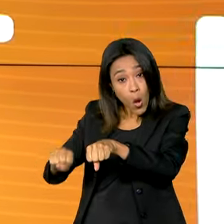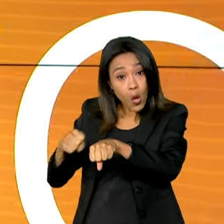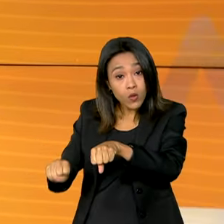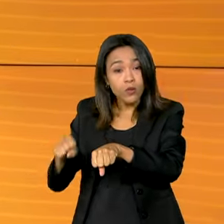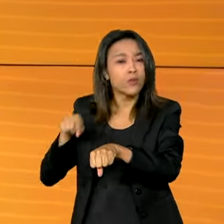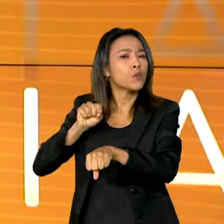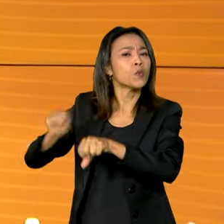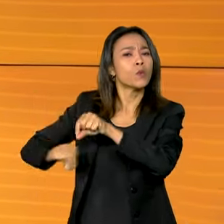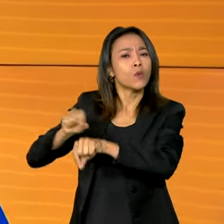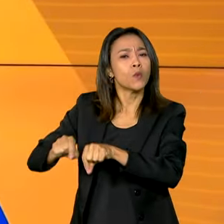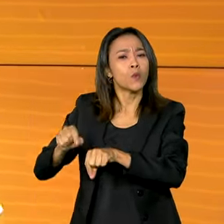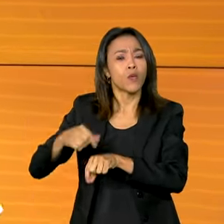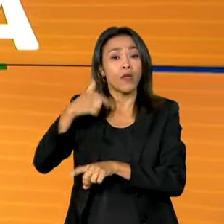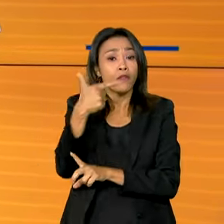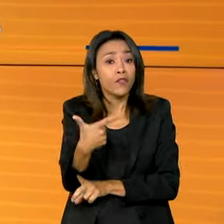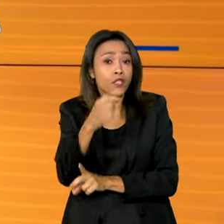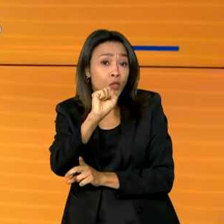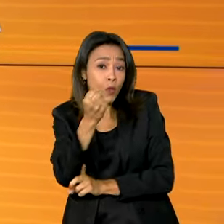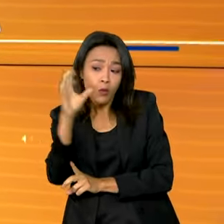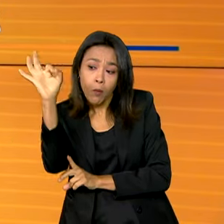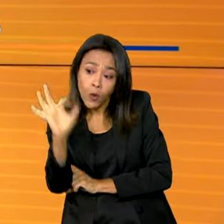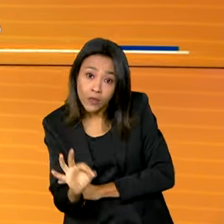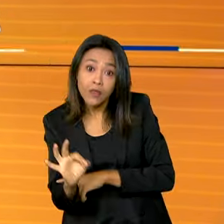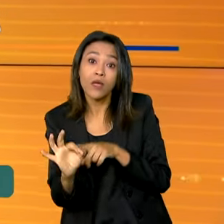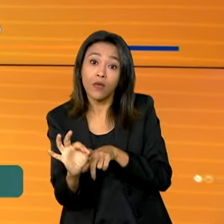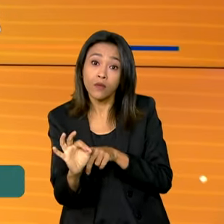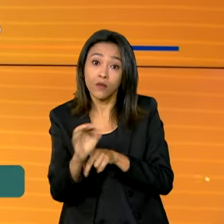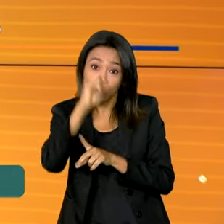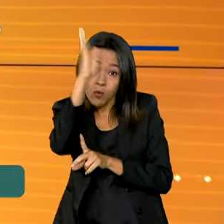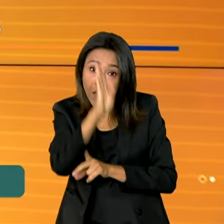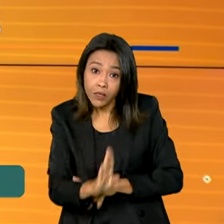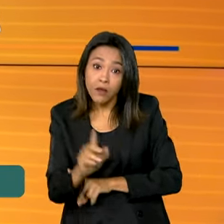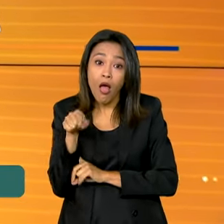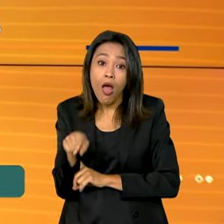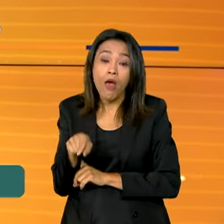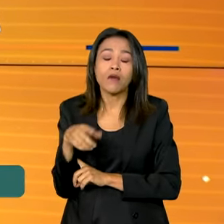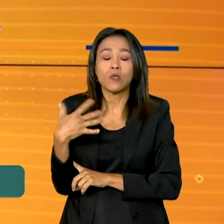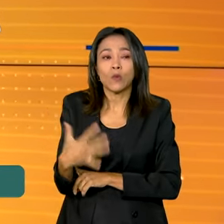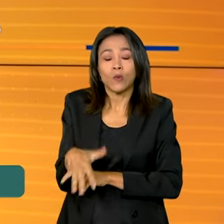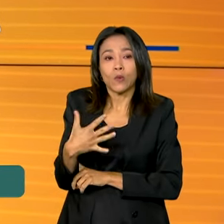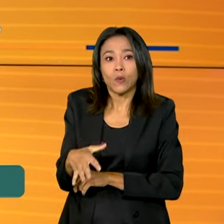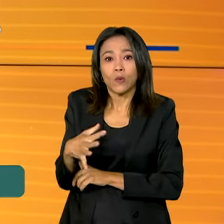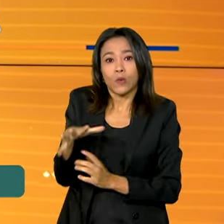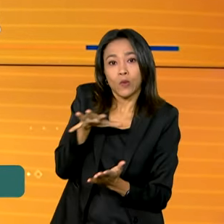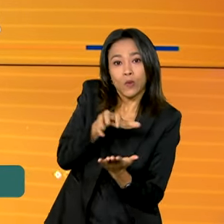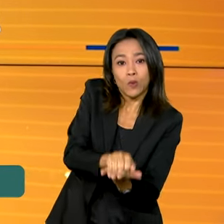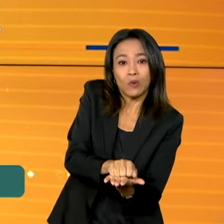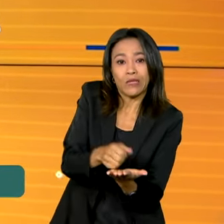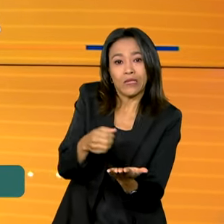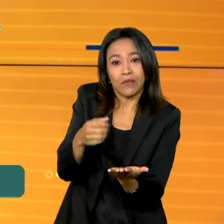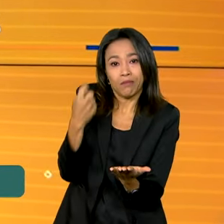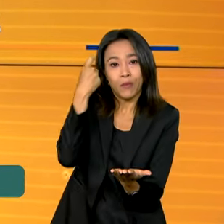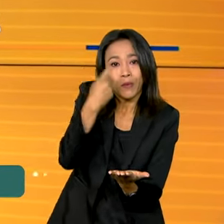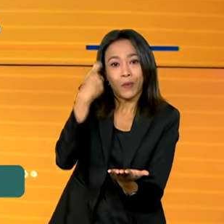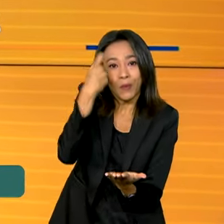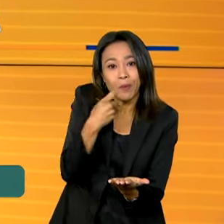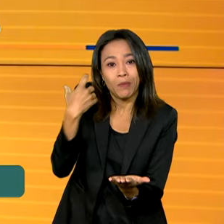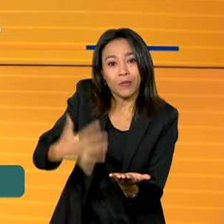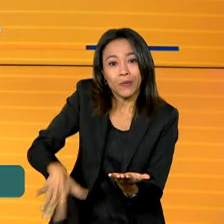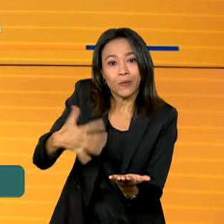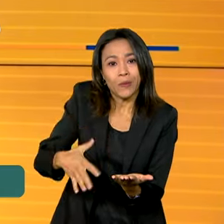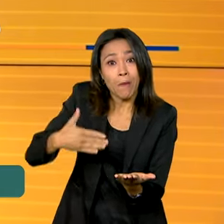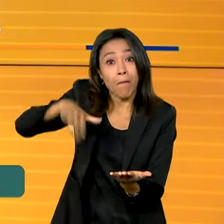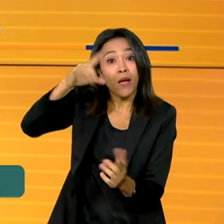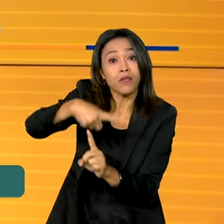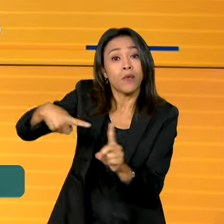representam mais de 28% da frota nacional, são responsáveis por uma estatística preocupante. Mais da metade